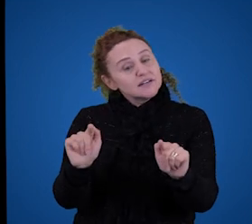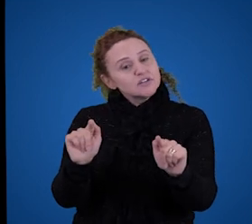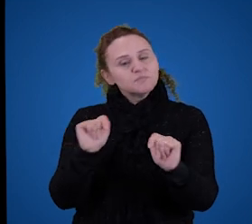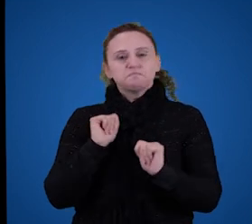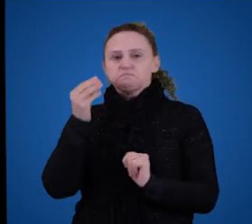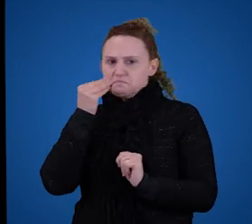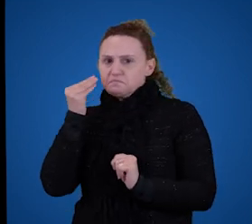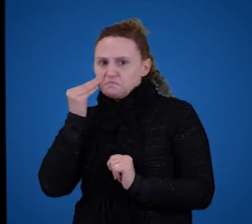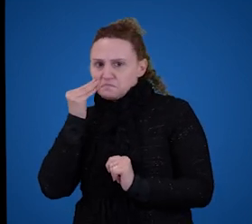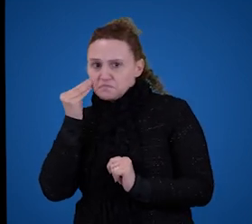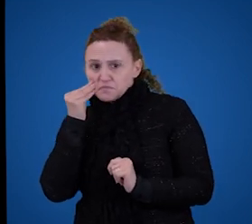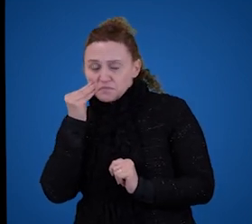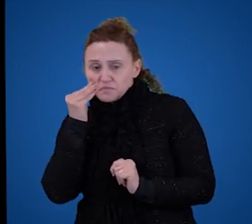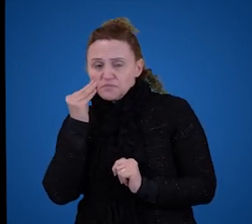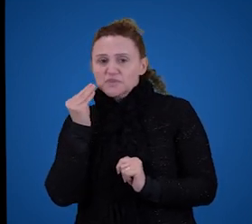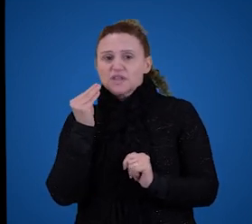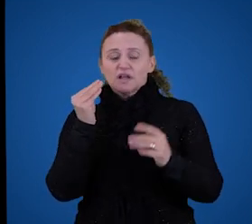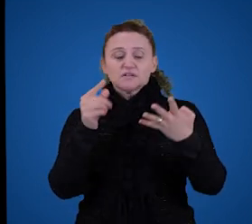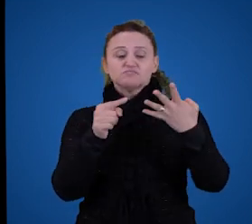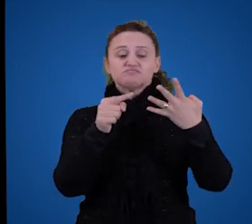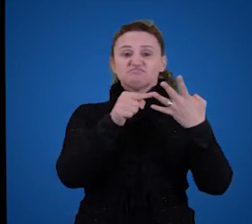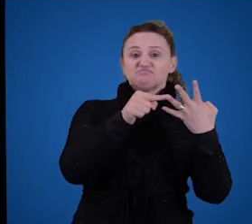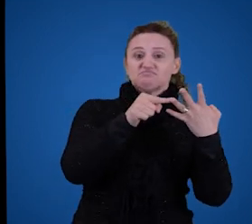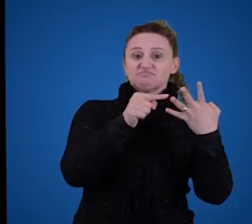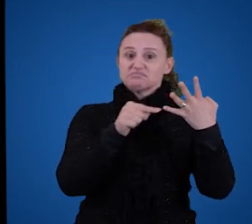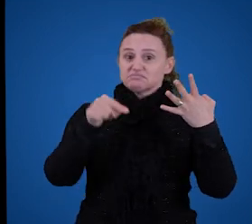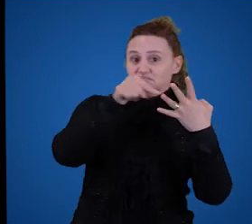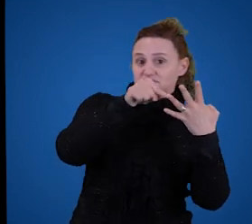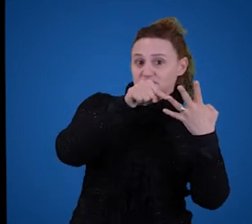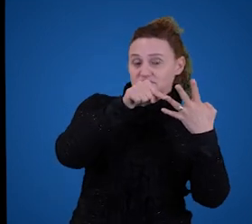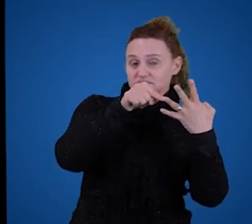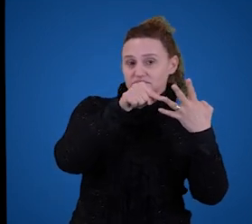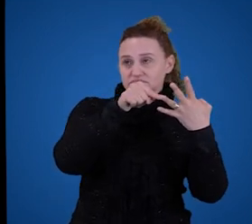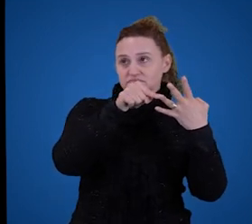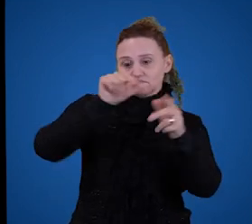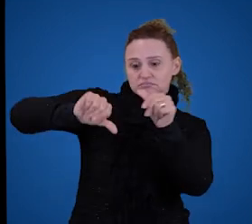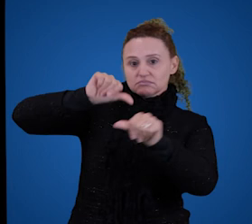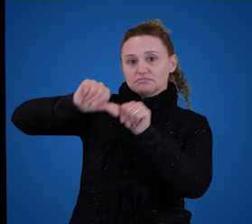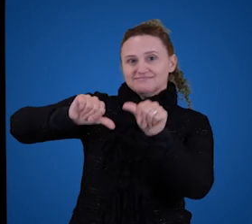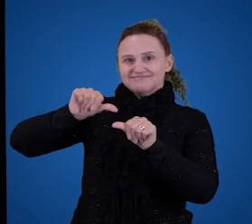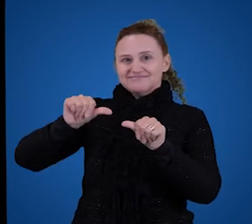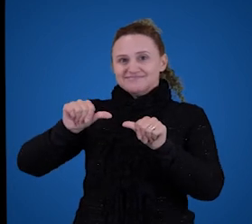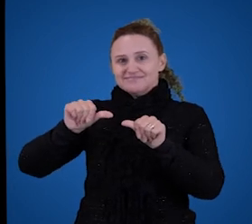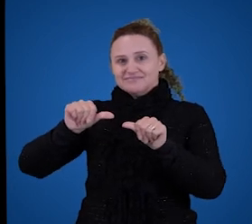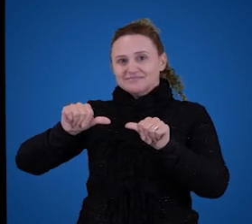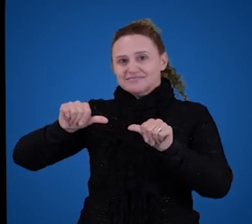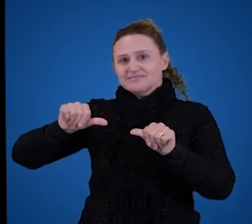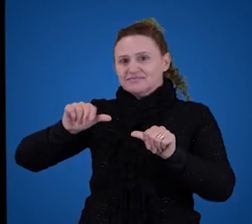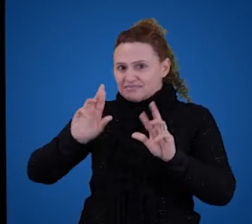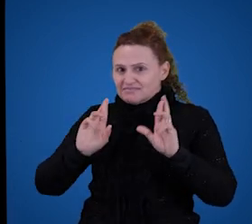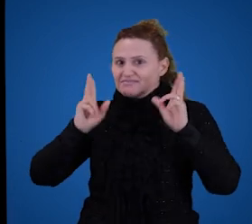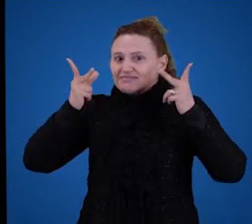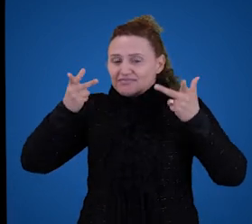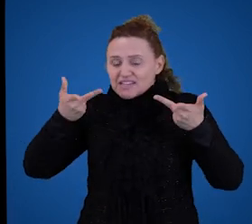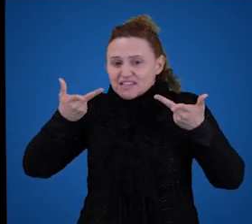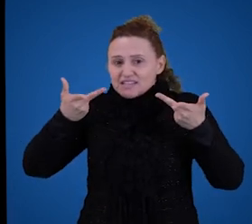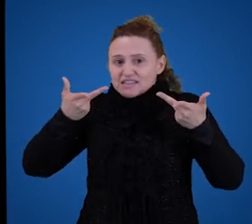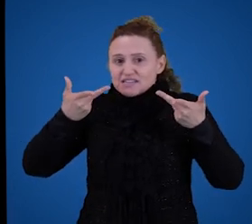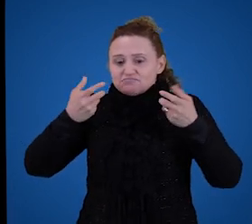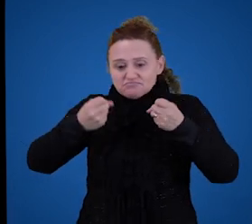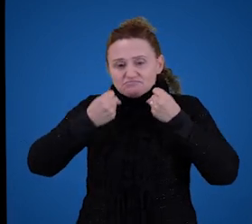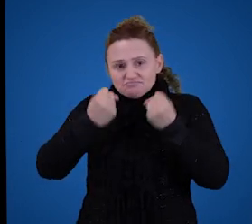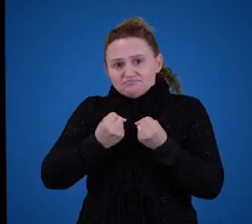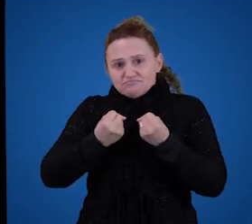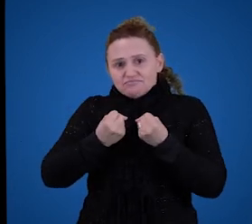insistir na hipótese anterior, né? E mudar ela ligeiramente. E defender que a gente consegue compreender frases e expressões novas